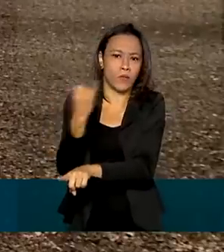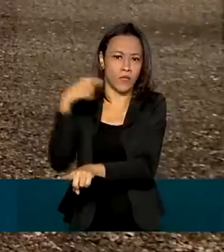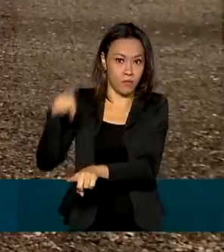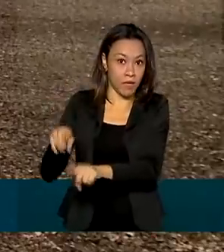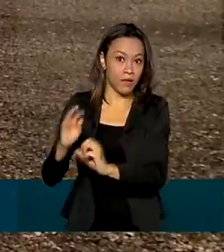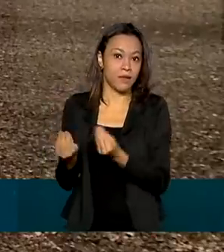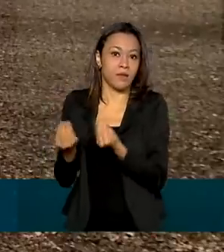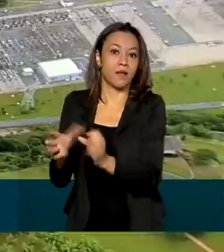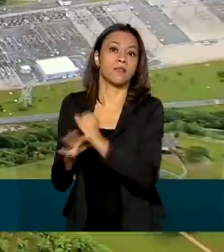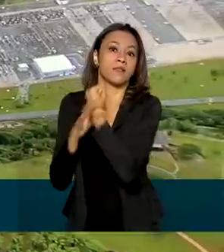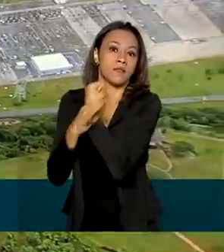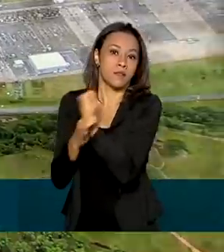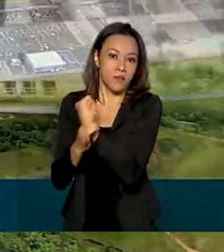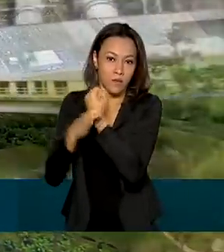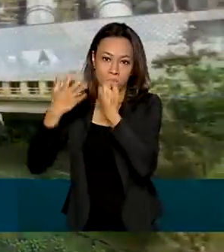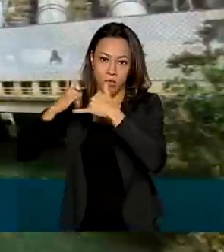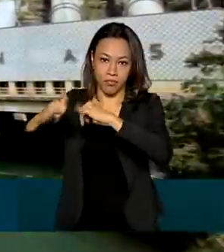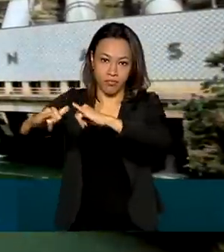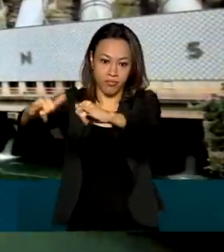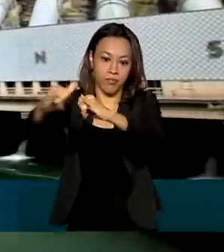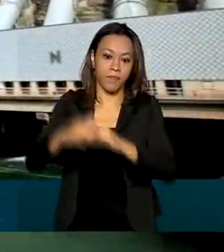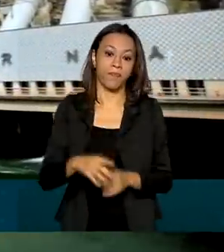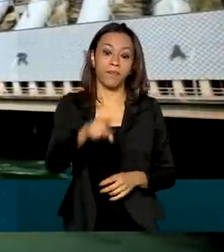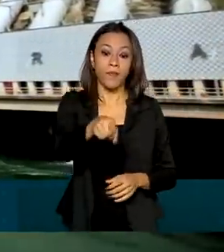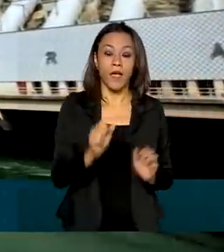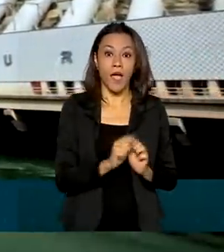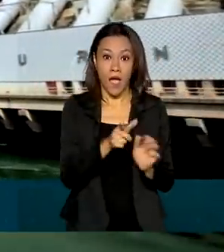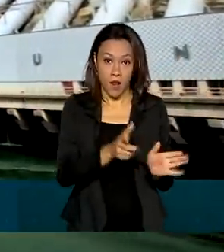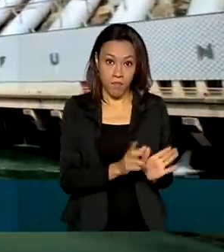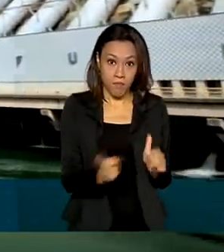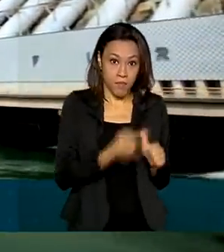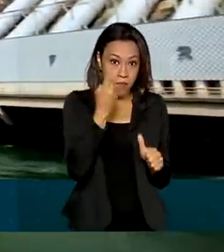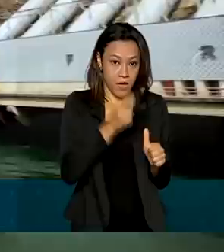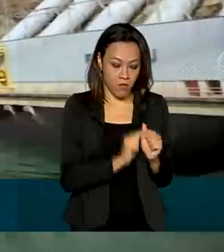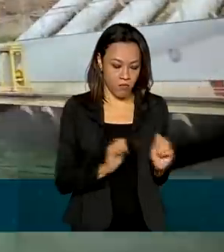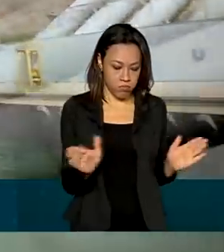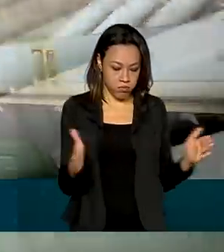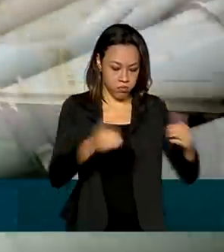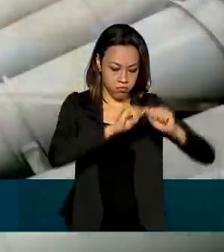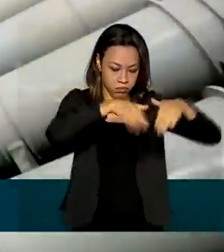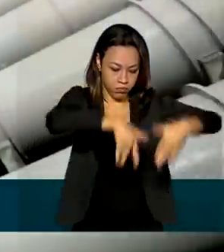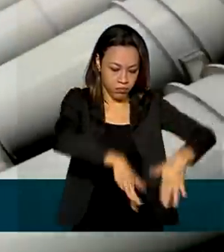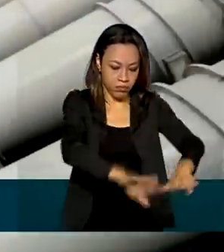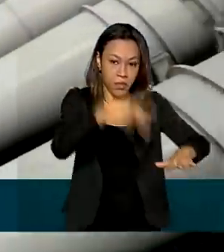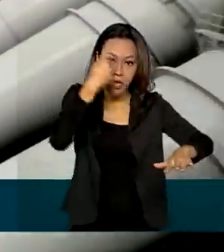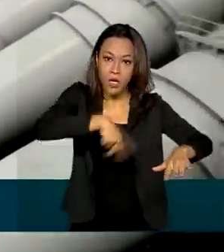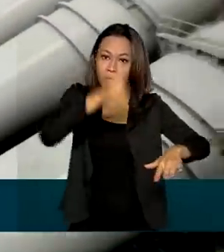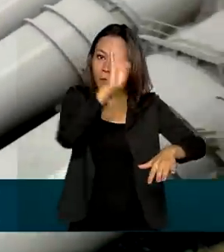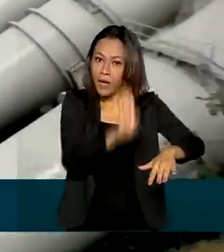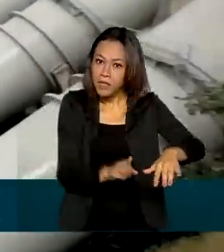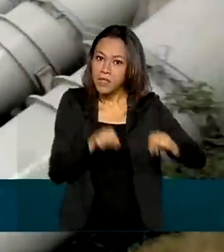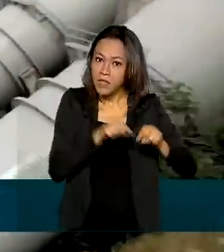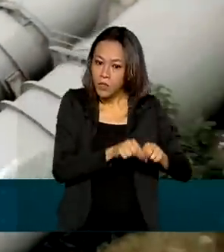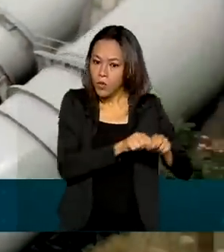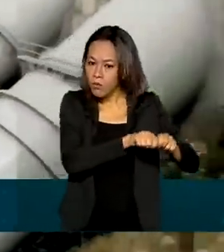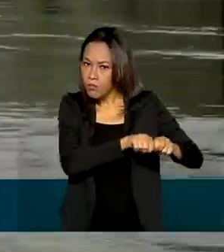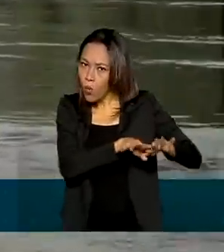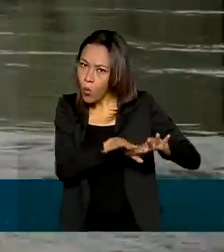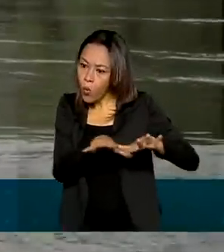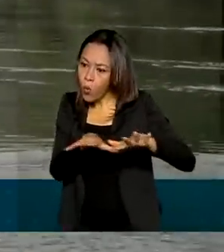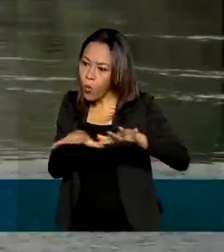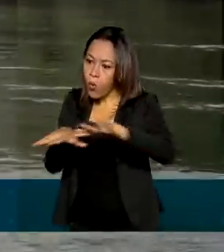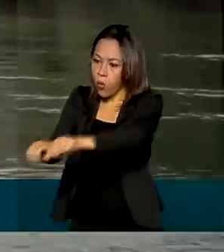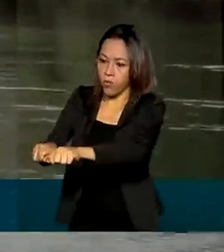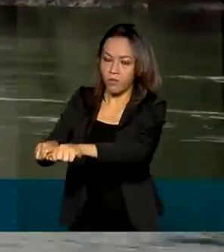segurança energética. A energia é produzida em Itaipu. A parte brasileira é imediatamente distribuída por